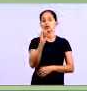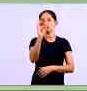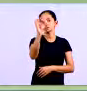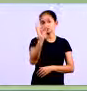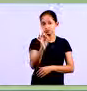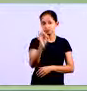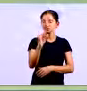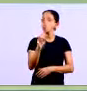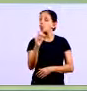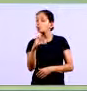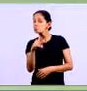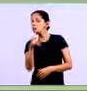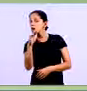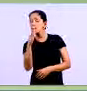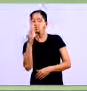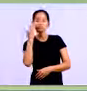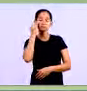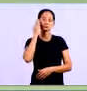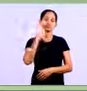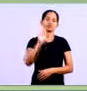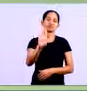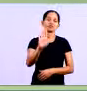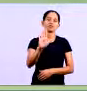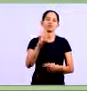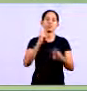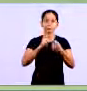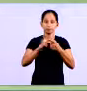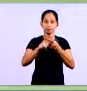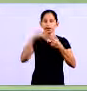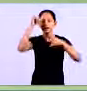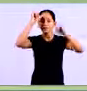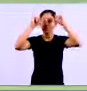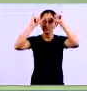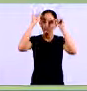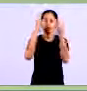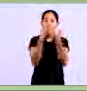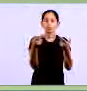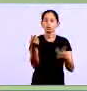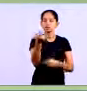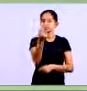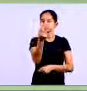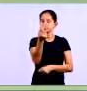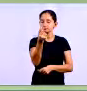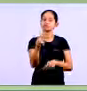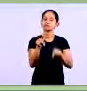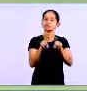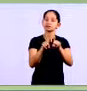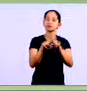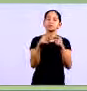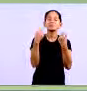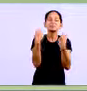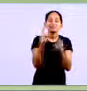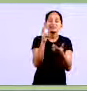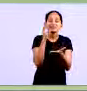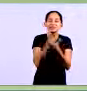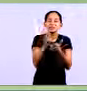segmento até mais com o propósito de se evitar o descontrole financeiro é necessário que haja uma sincronização